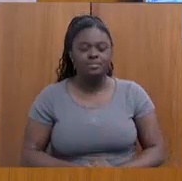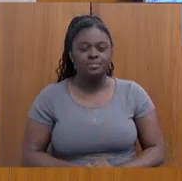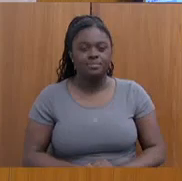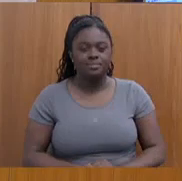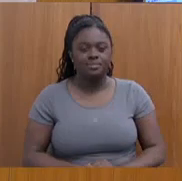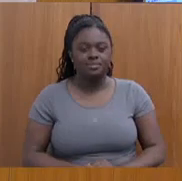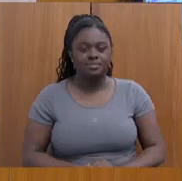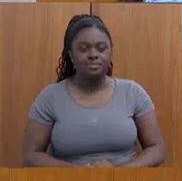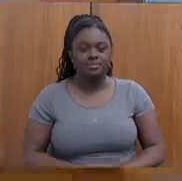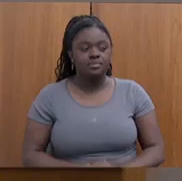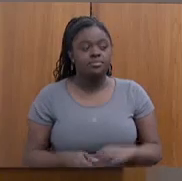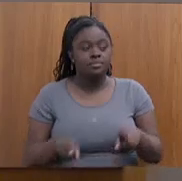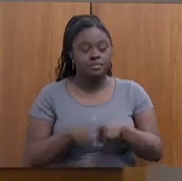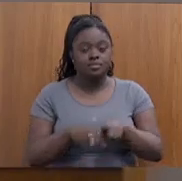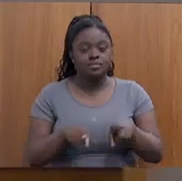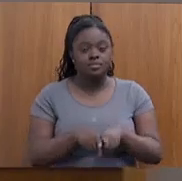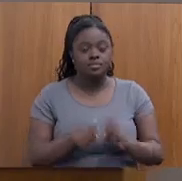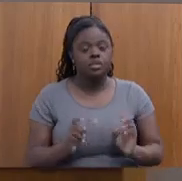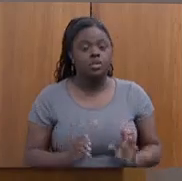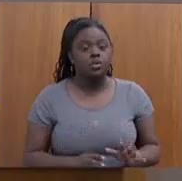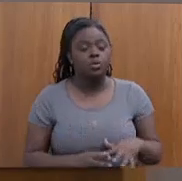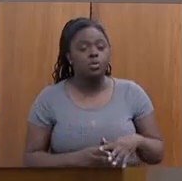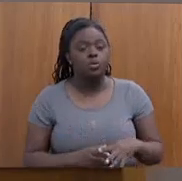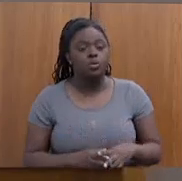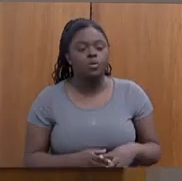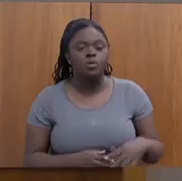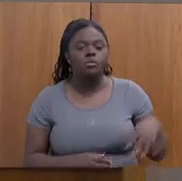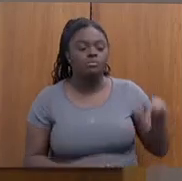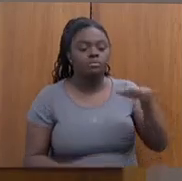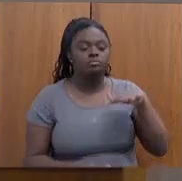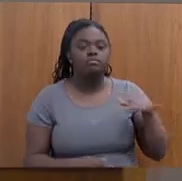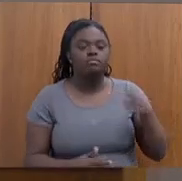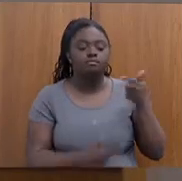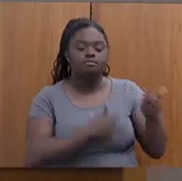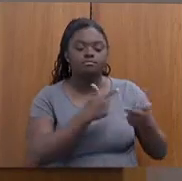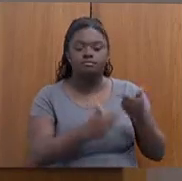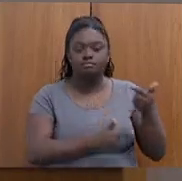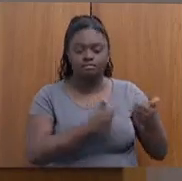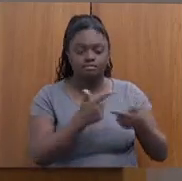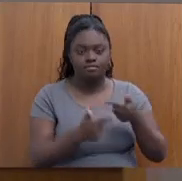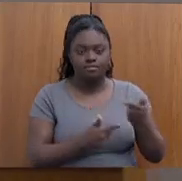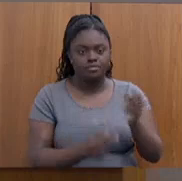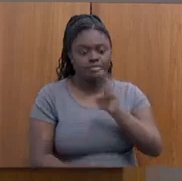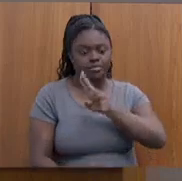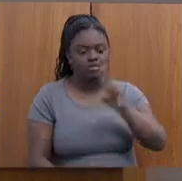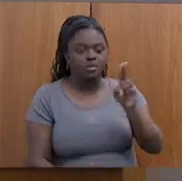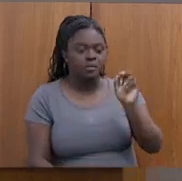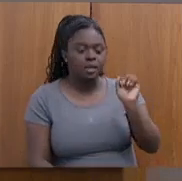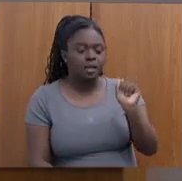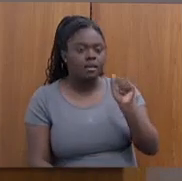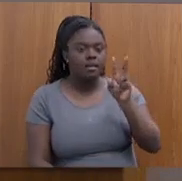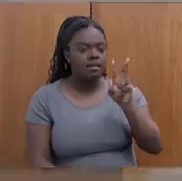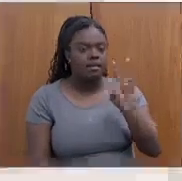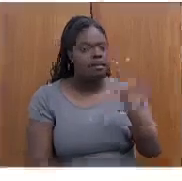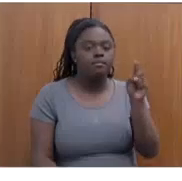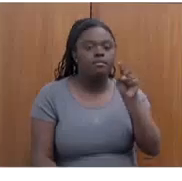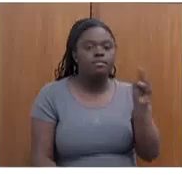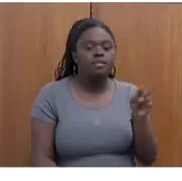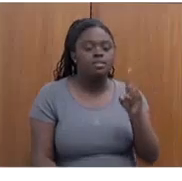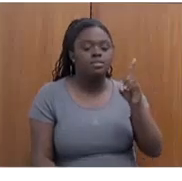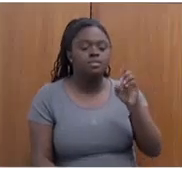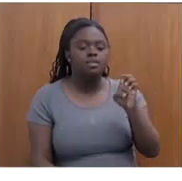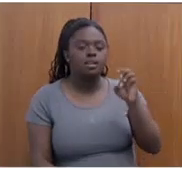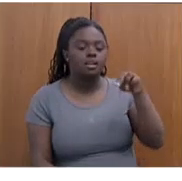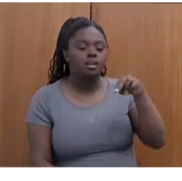O Banco de Emprego, a vez delas, eu gostaria de destacar, é uma iniciativa